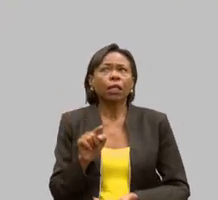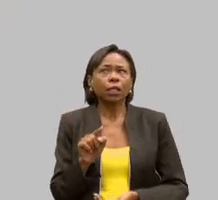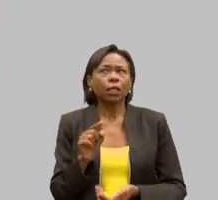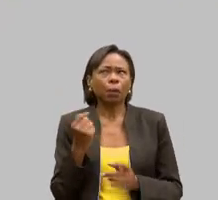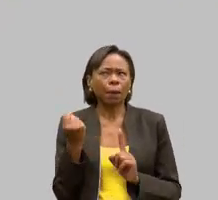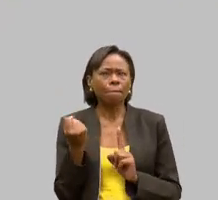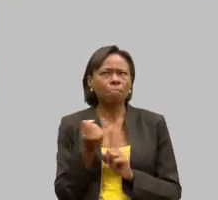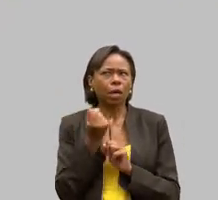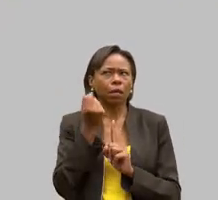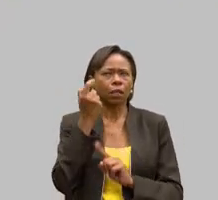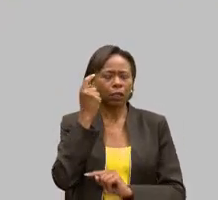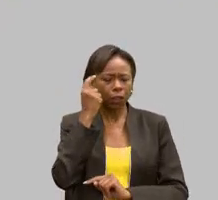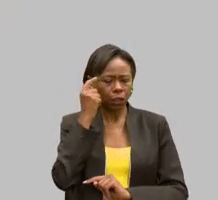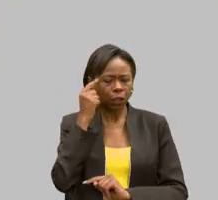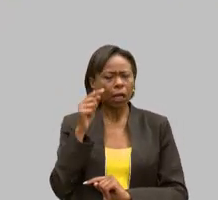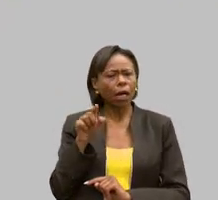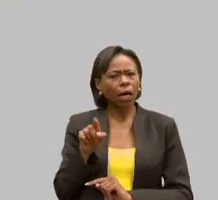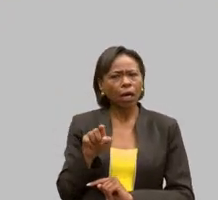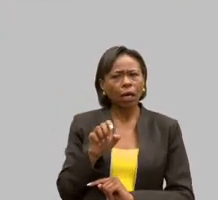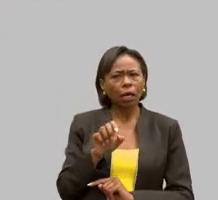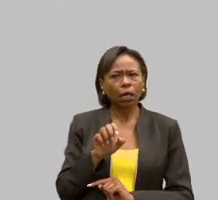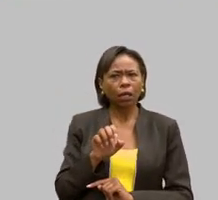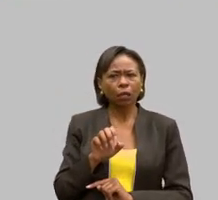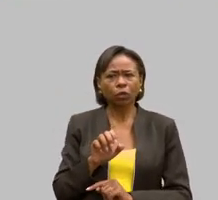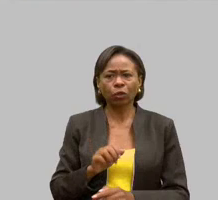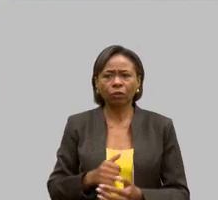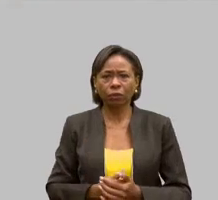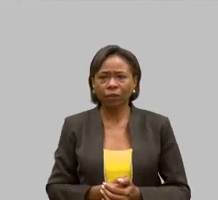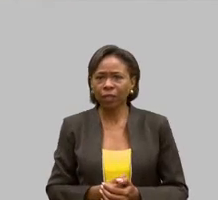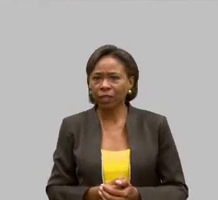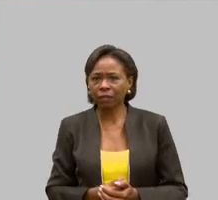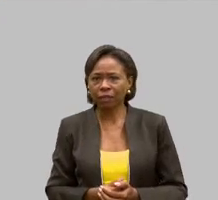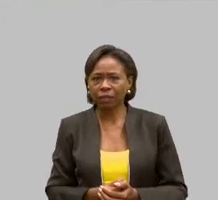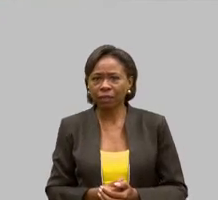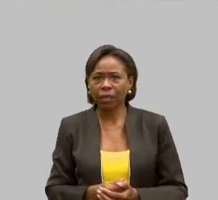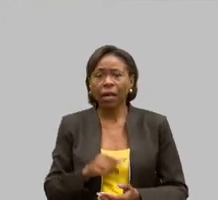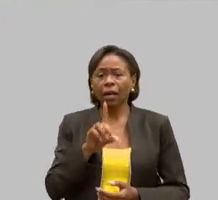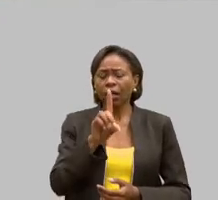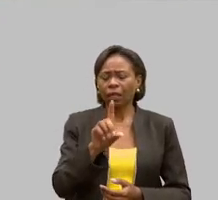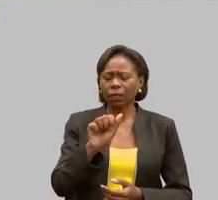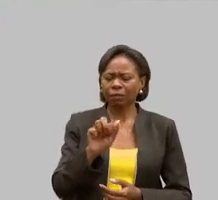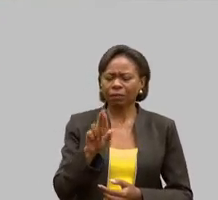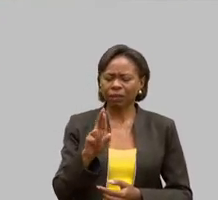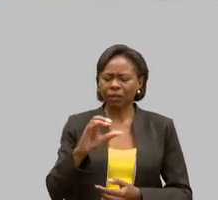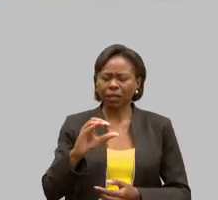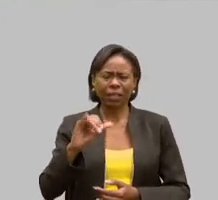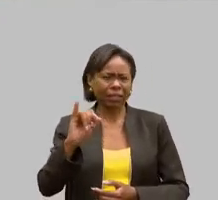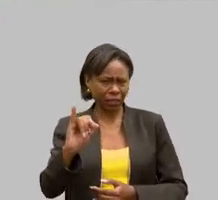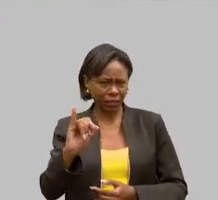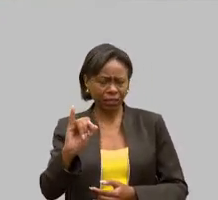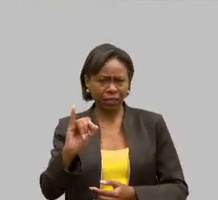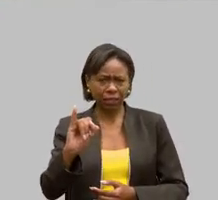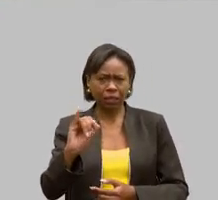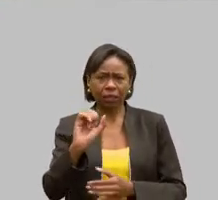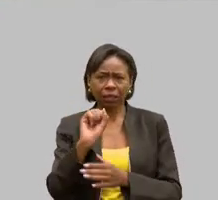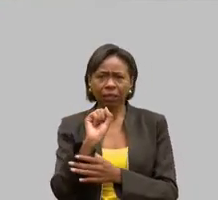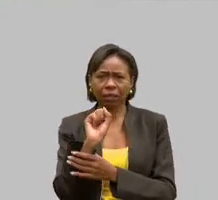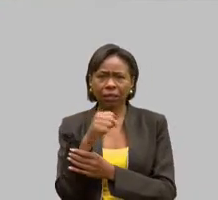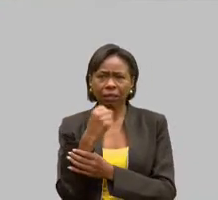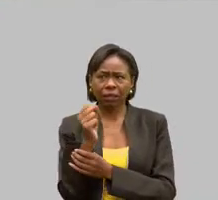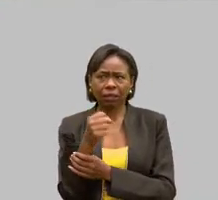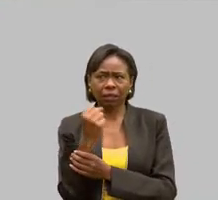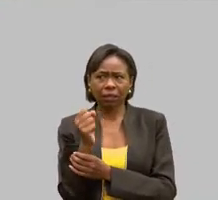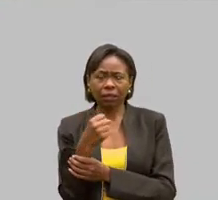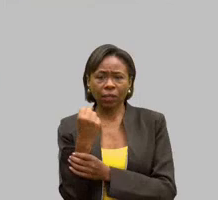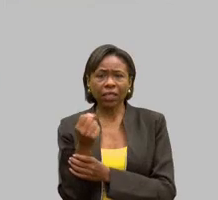Eduardo e a Darcy. A Darcy é a fisioterapeuta e ele foi médico,